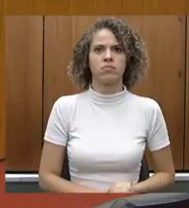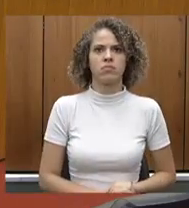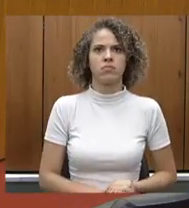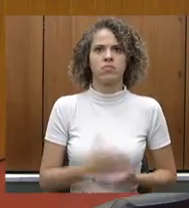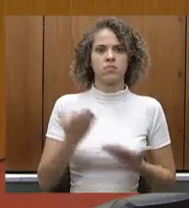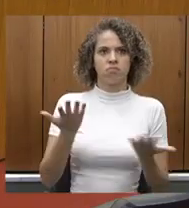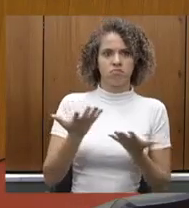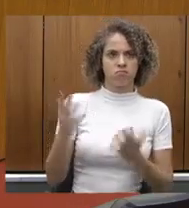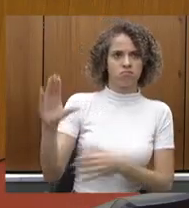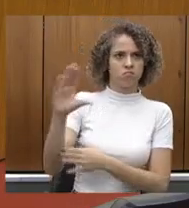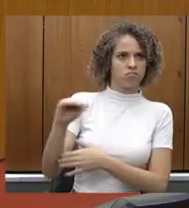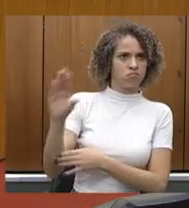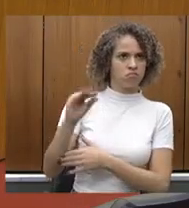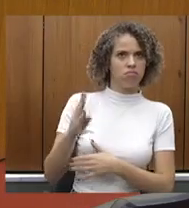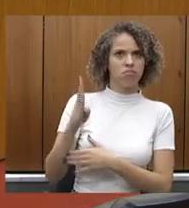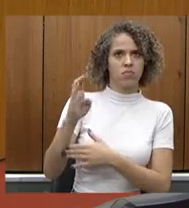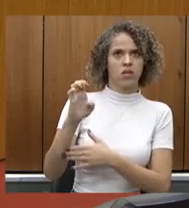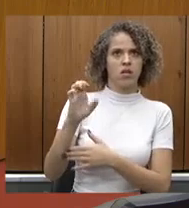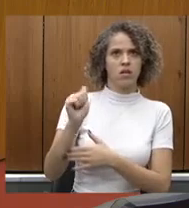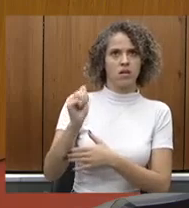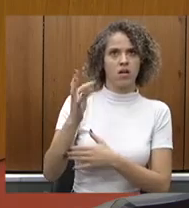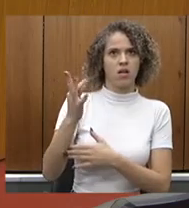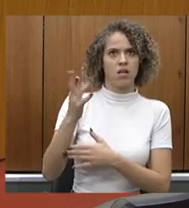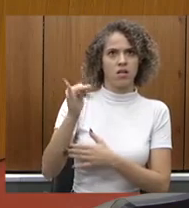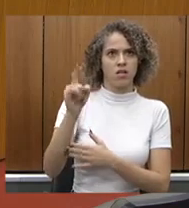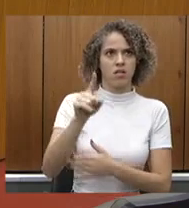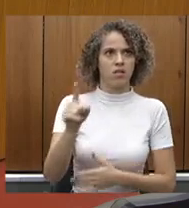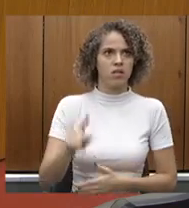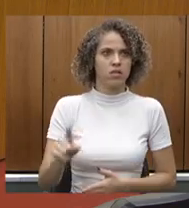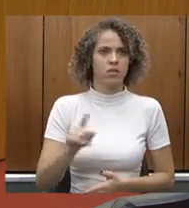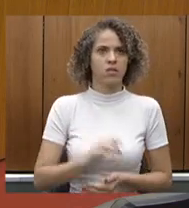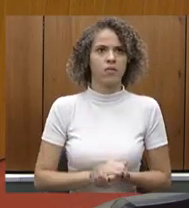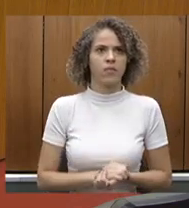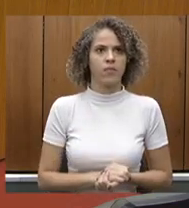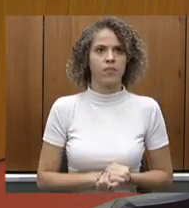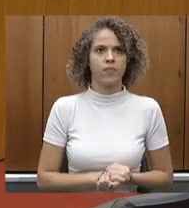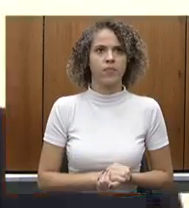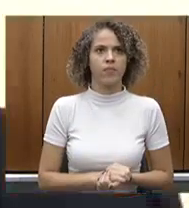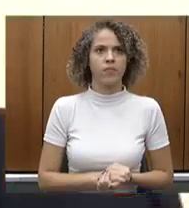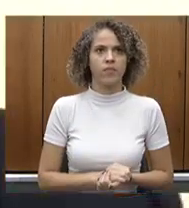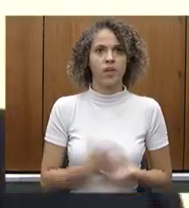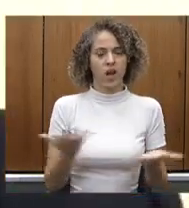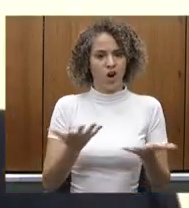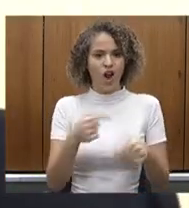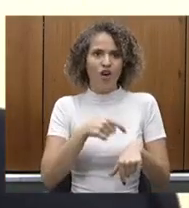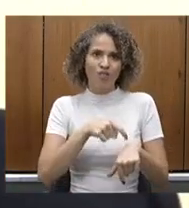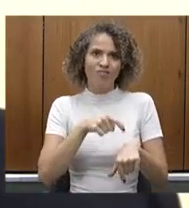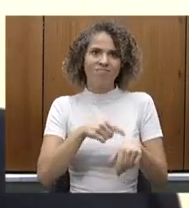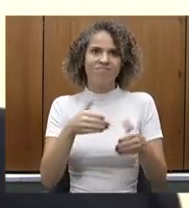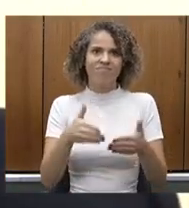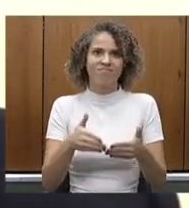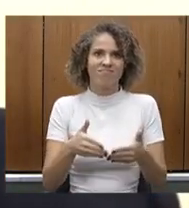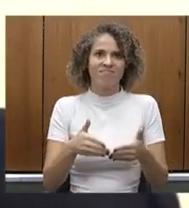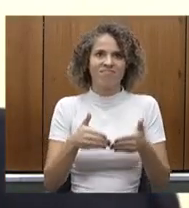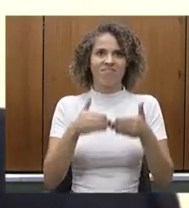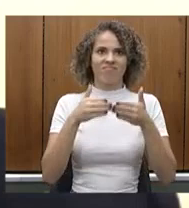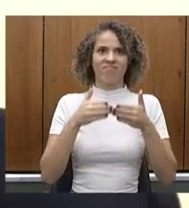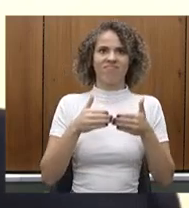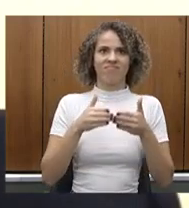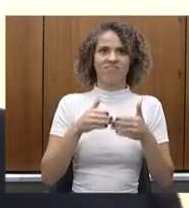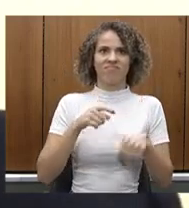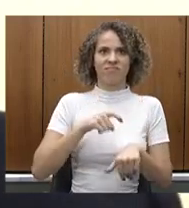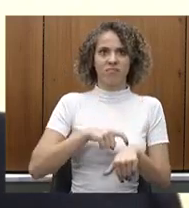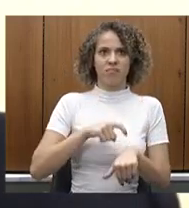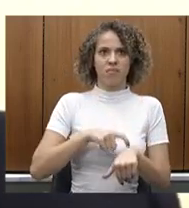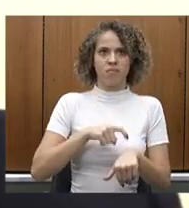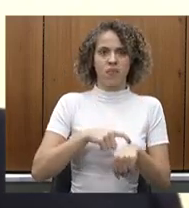a palavra deputada Beatriz também pediu eu gostaria apenas de pedir aos deputados pactuar com os deputados porque